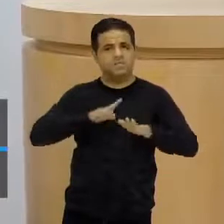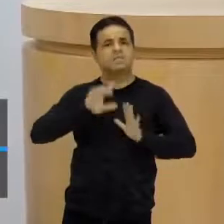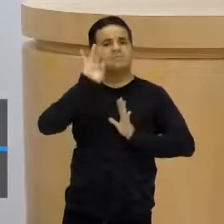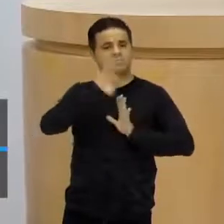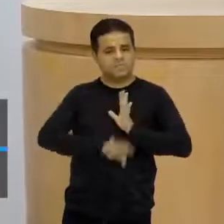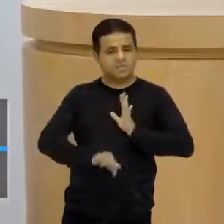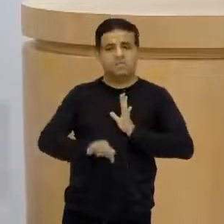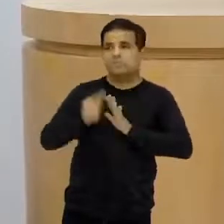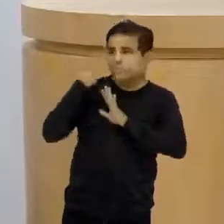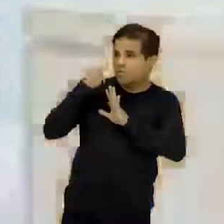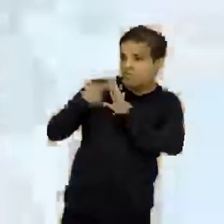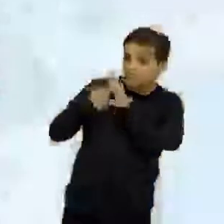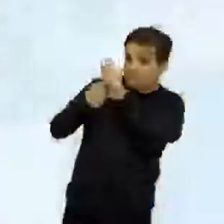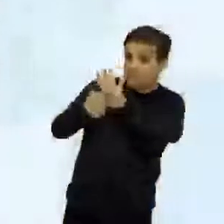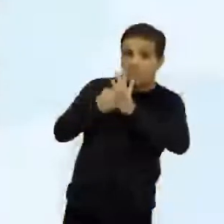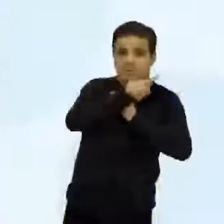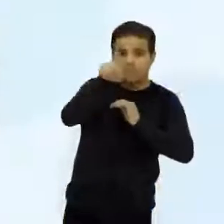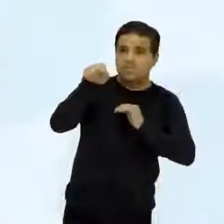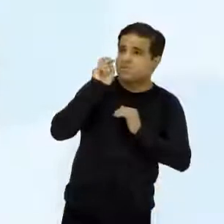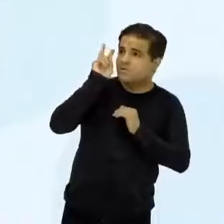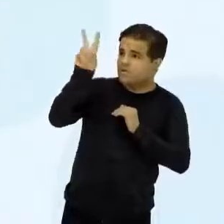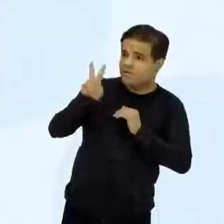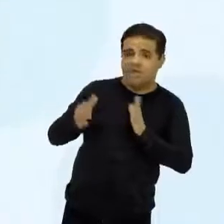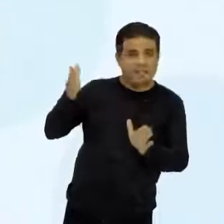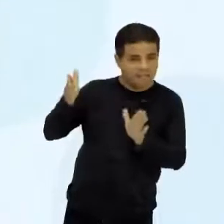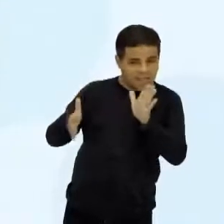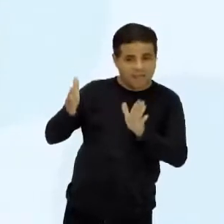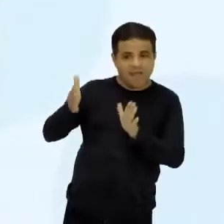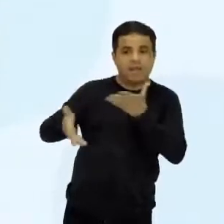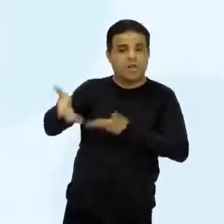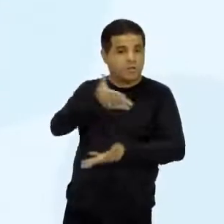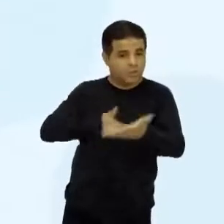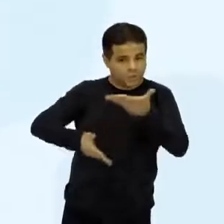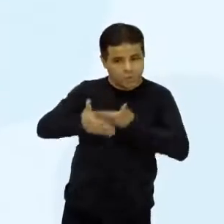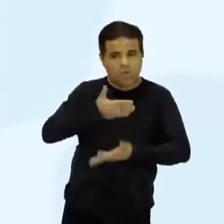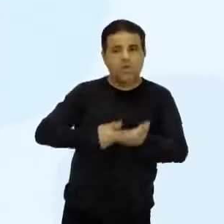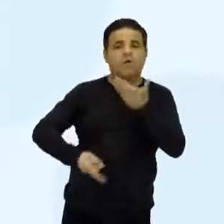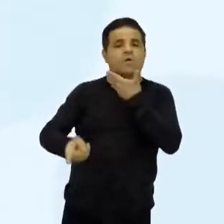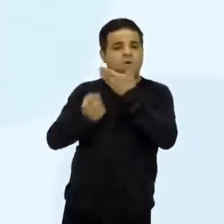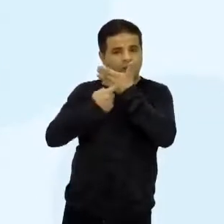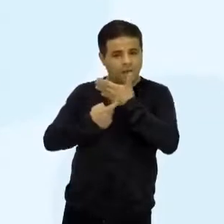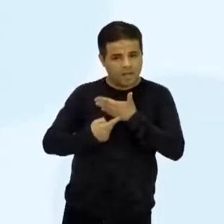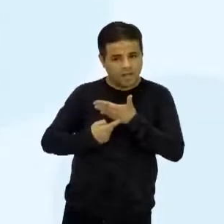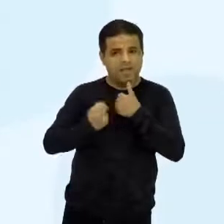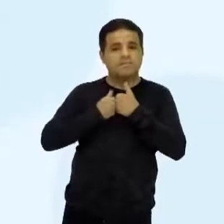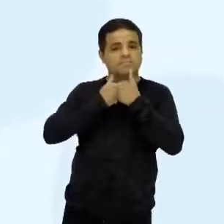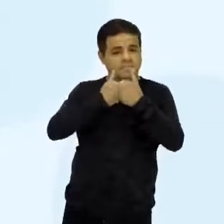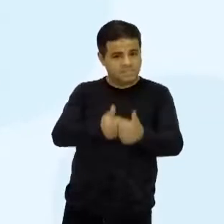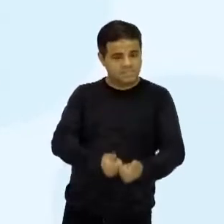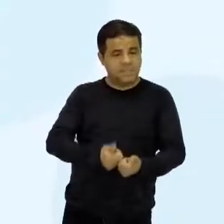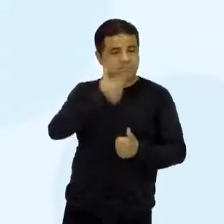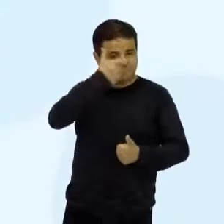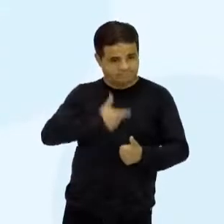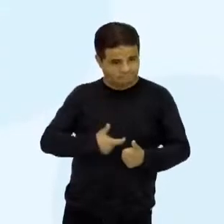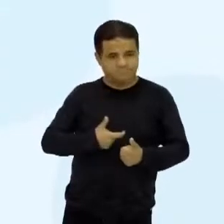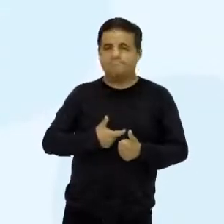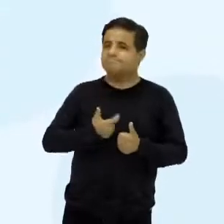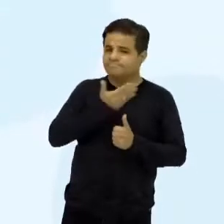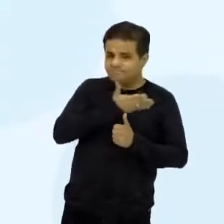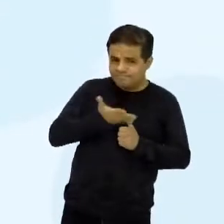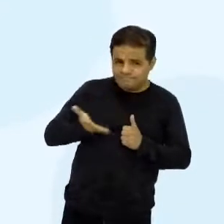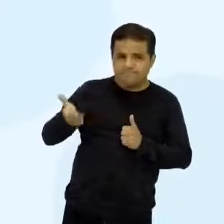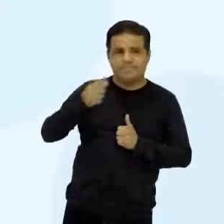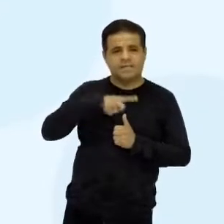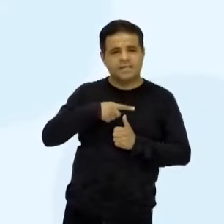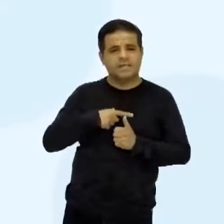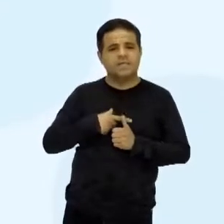Então, deixa eu mostrar lá para vocês. Olha lá. A galera do eu troco likes, né, me segue aqui, te sigo de volta, muitas retuitadas e